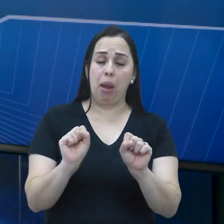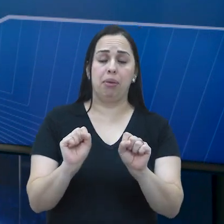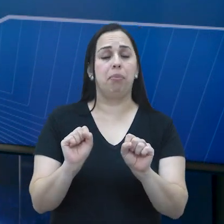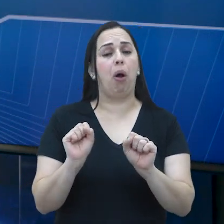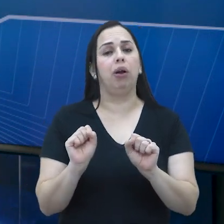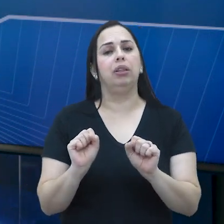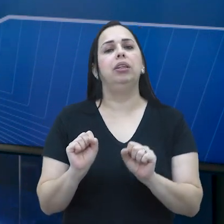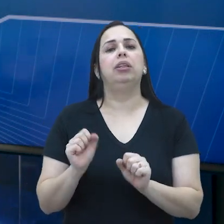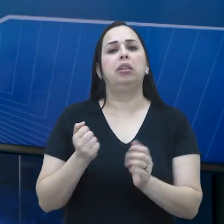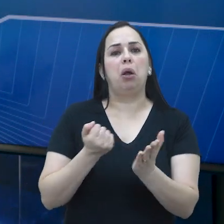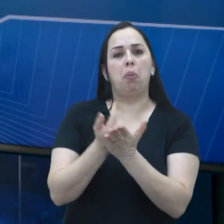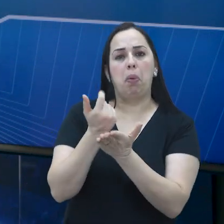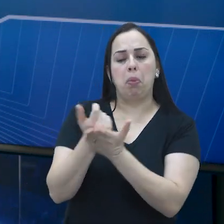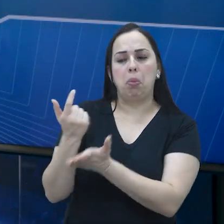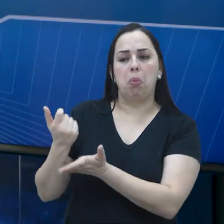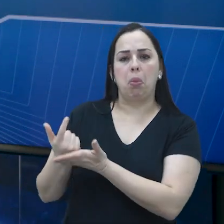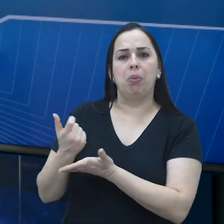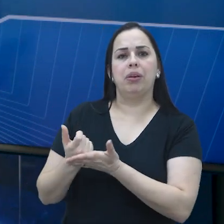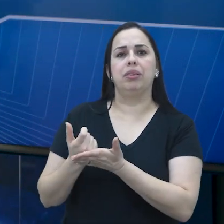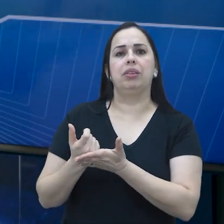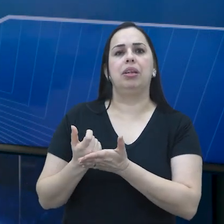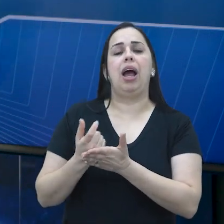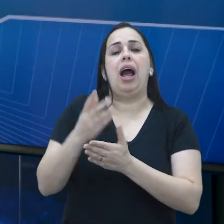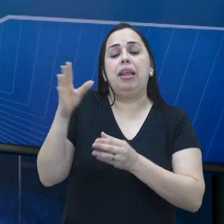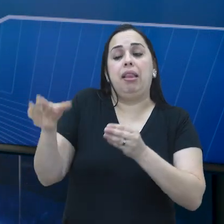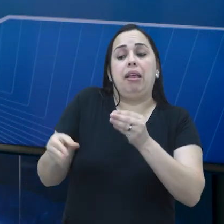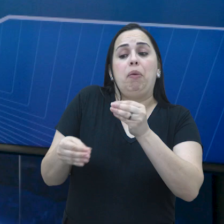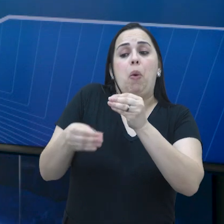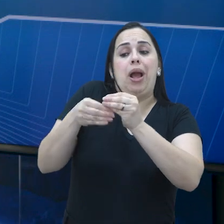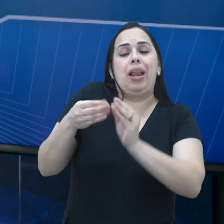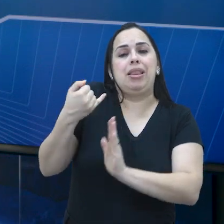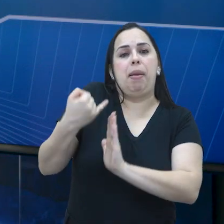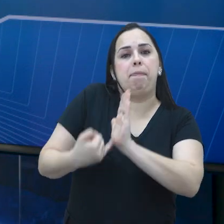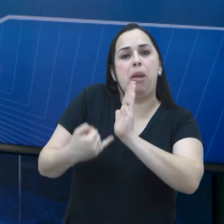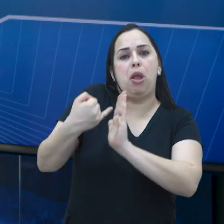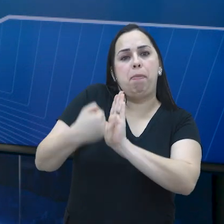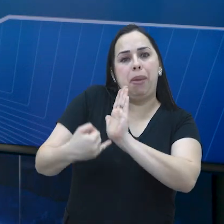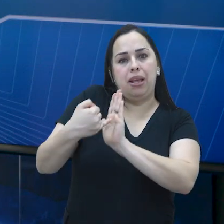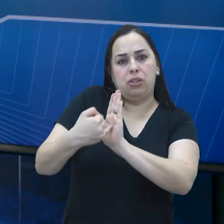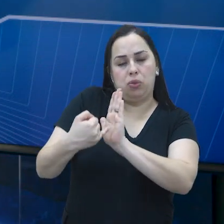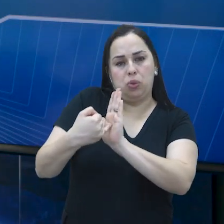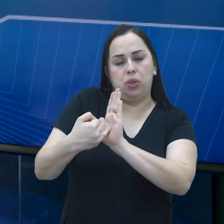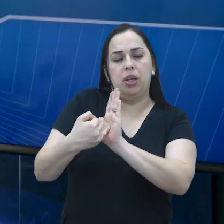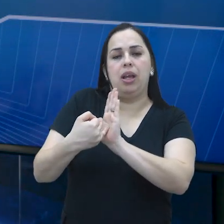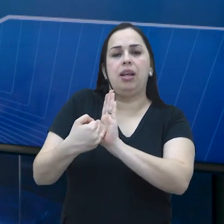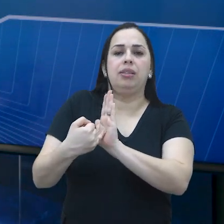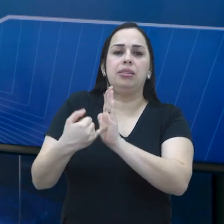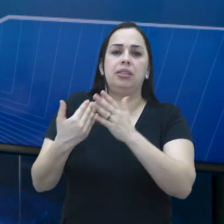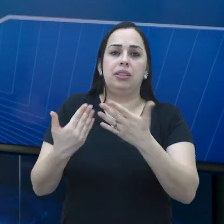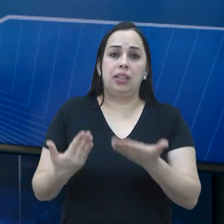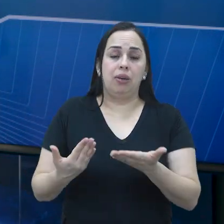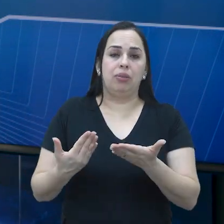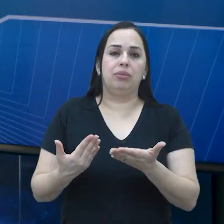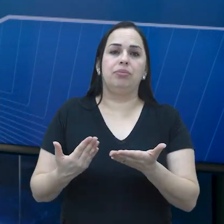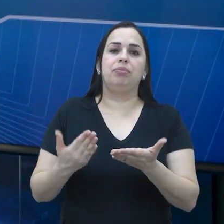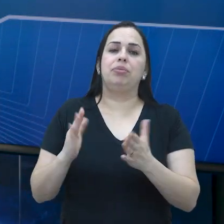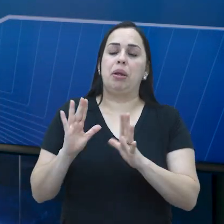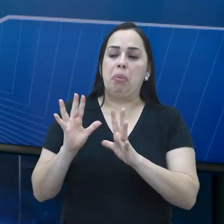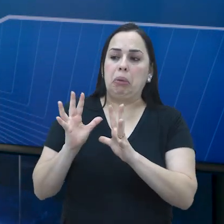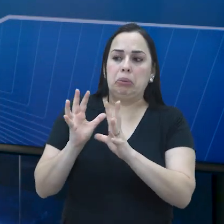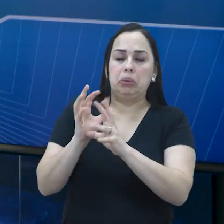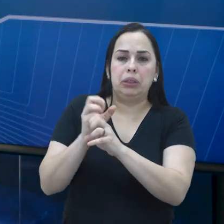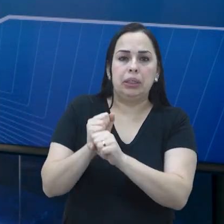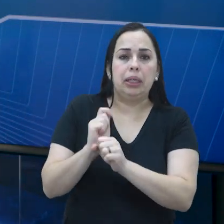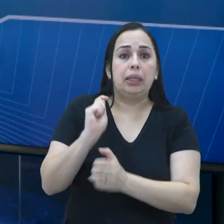essa compra, ela acaba também vindo com uma carga de impostos embutidas no preço da mercadoria. Então, no final das